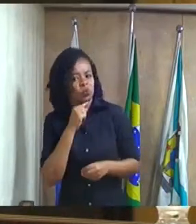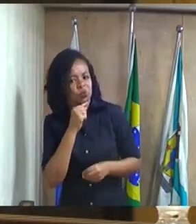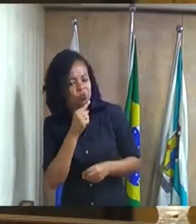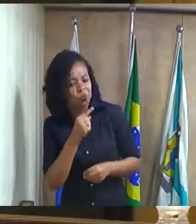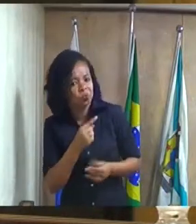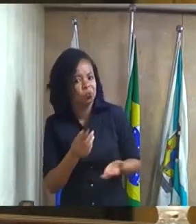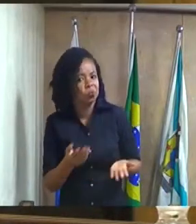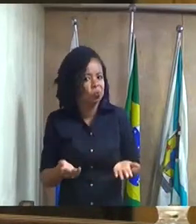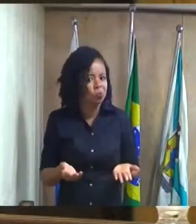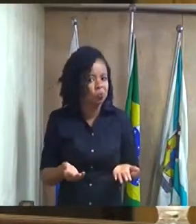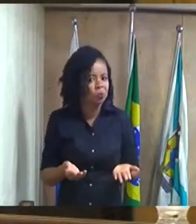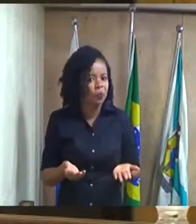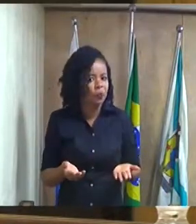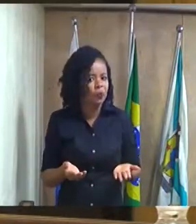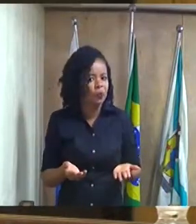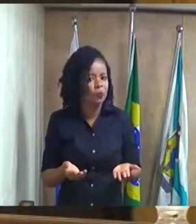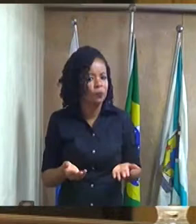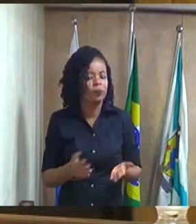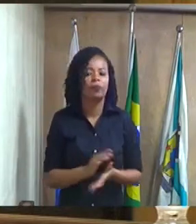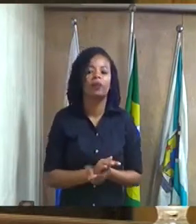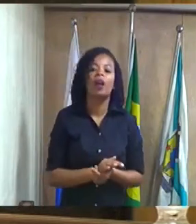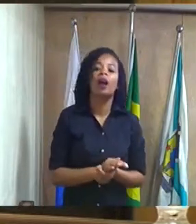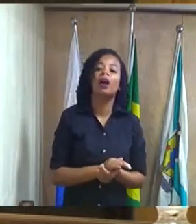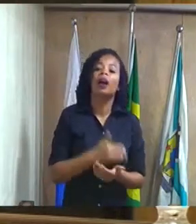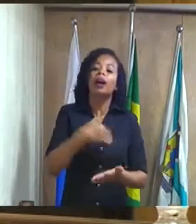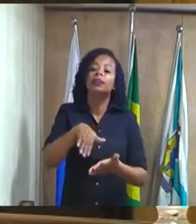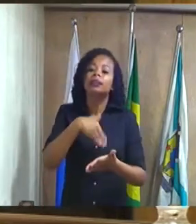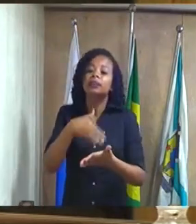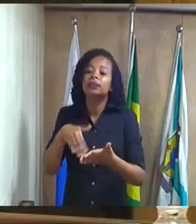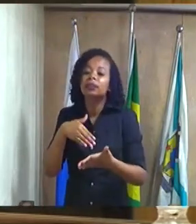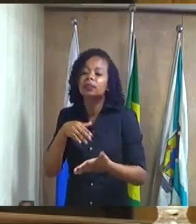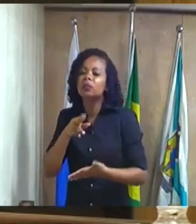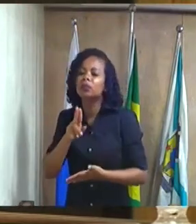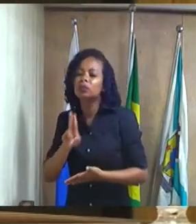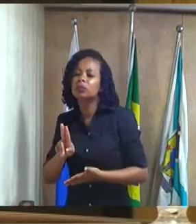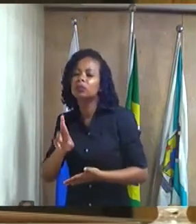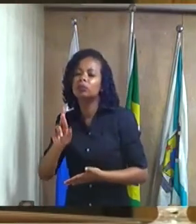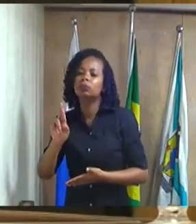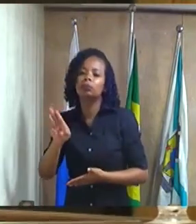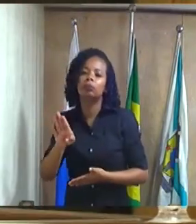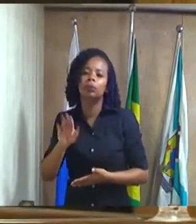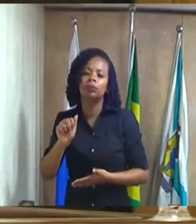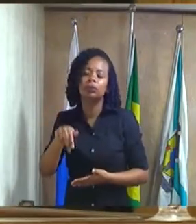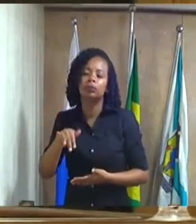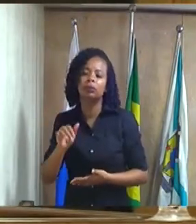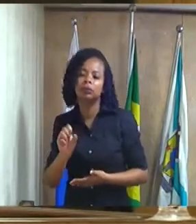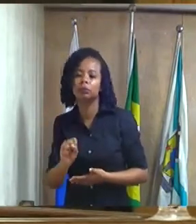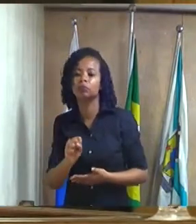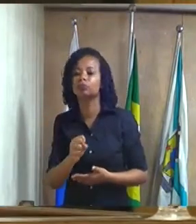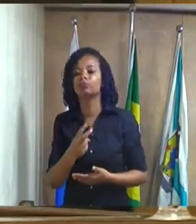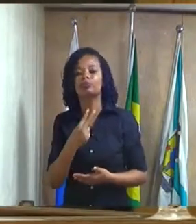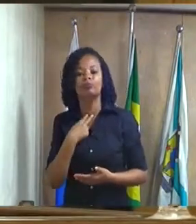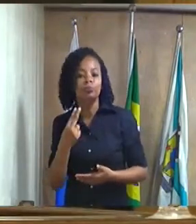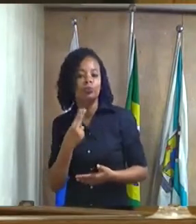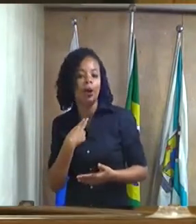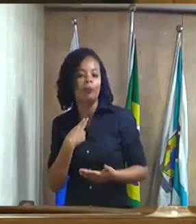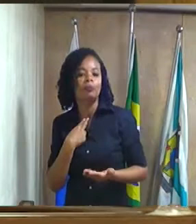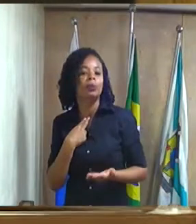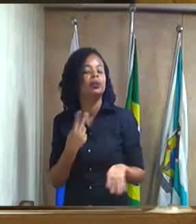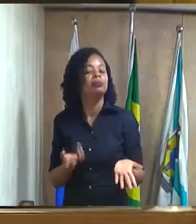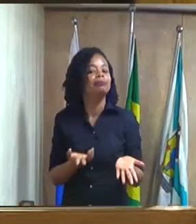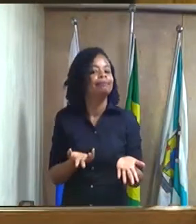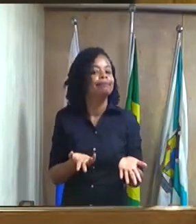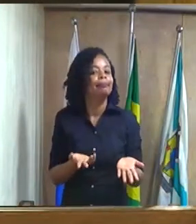e a secretaria de urbanismo ela não pode fugir disso porque se fugir tem um caminho só Ministério